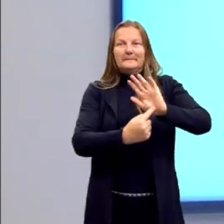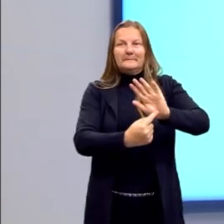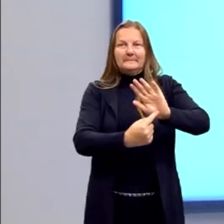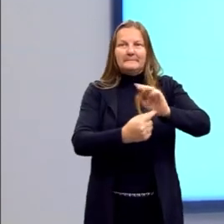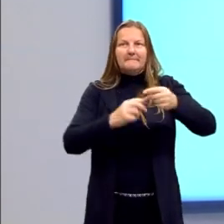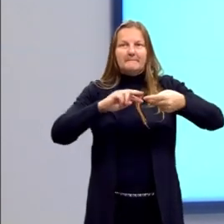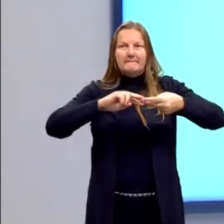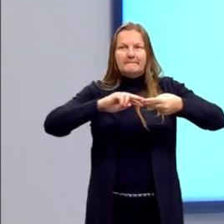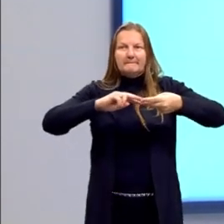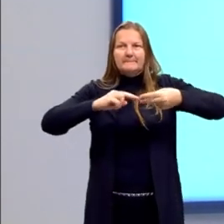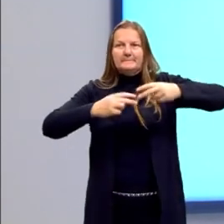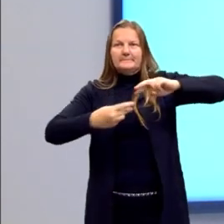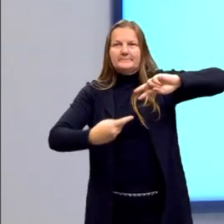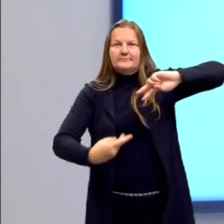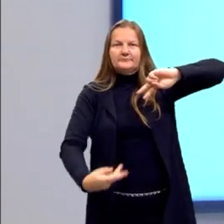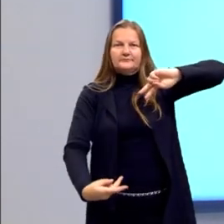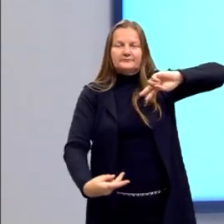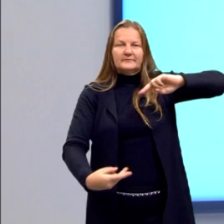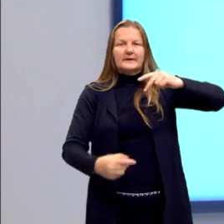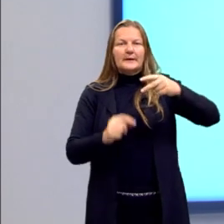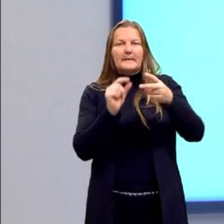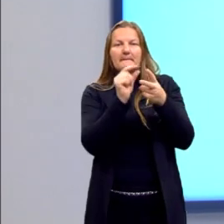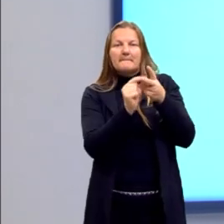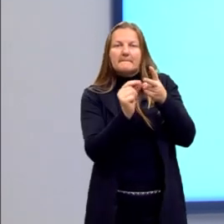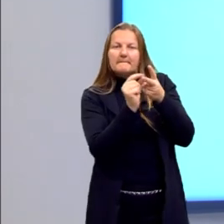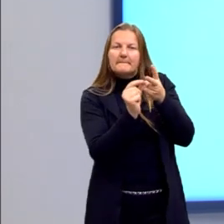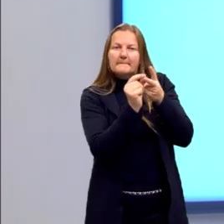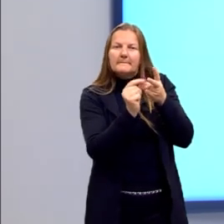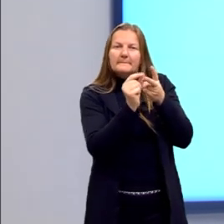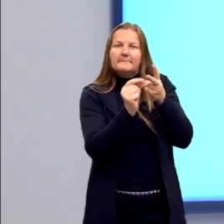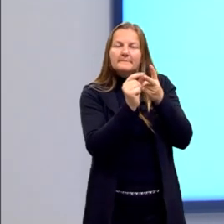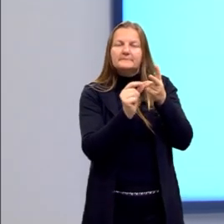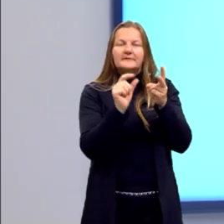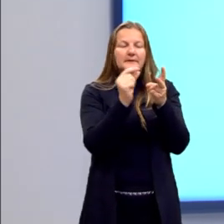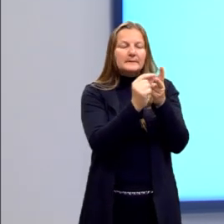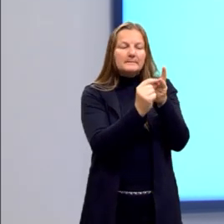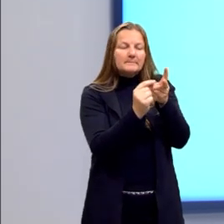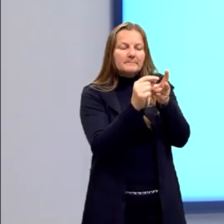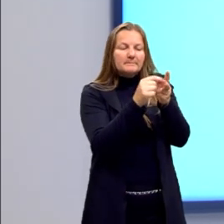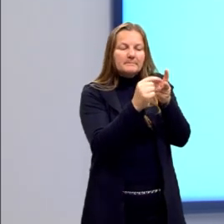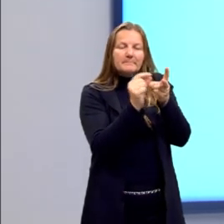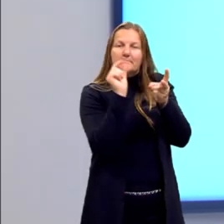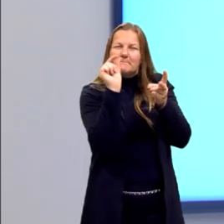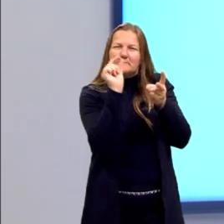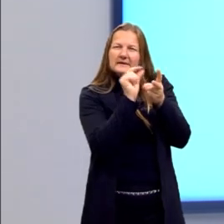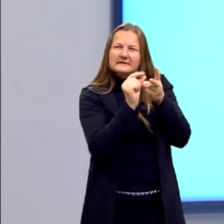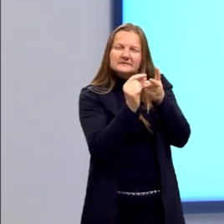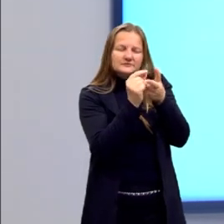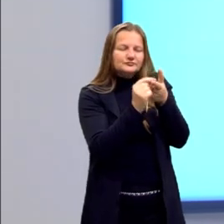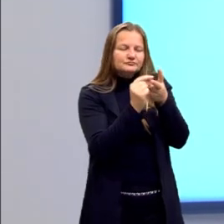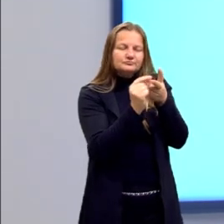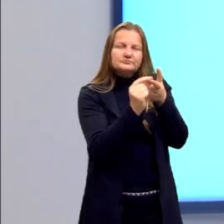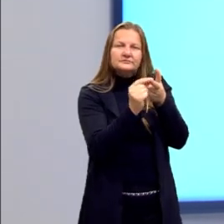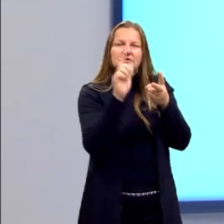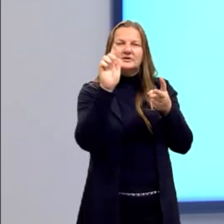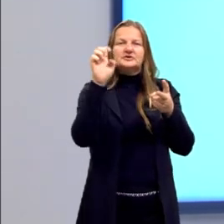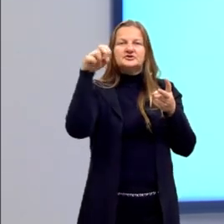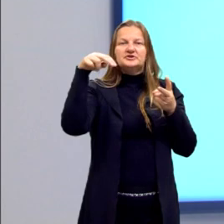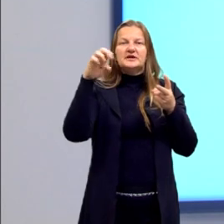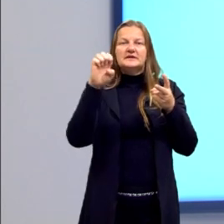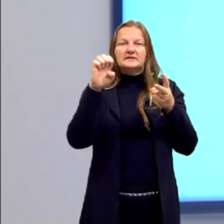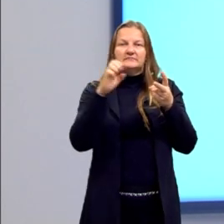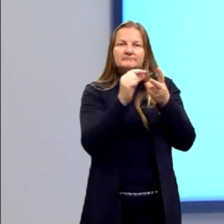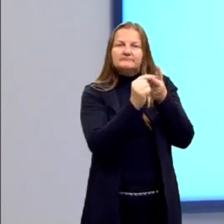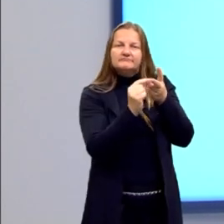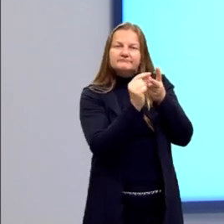Então, cada parte do DNA é denominado gene. Então, cada pedacinho do